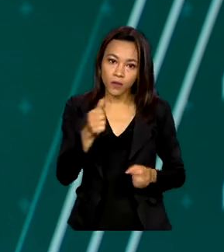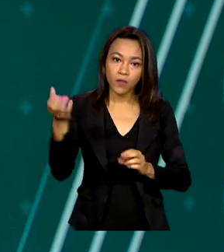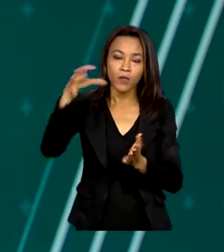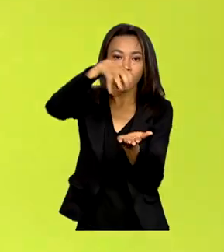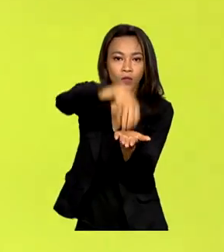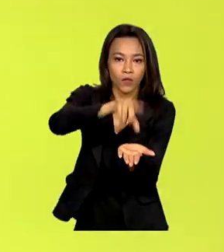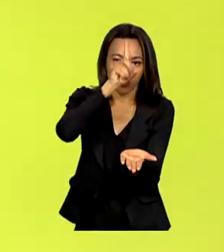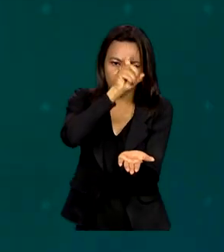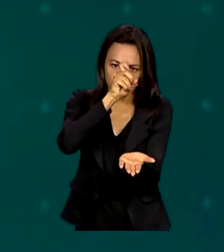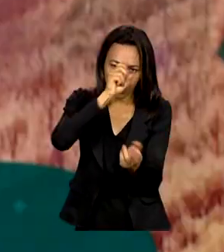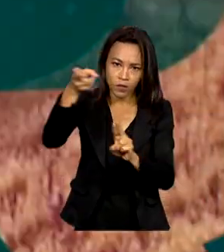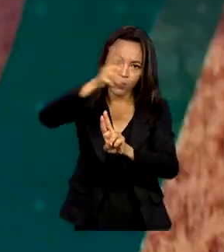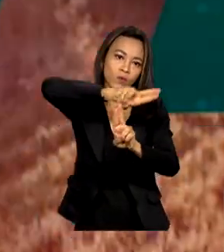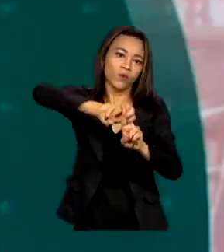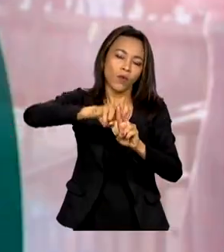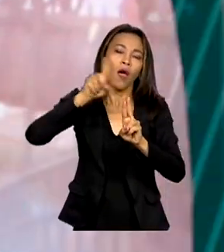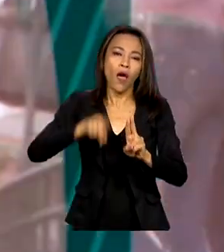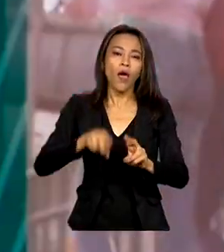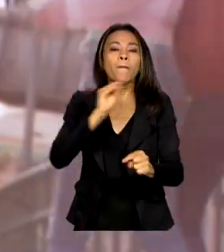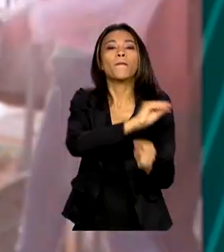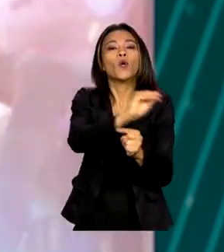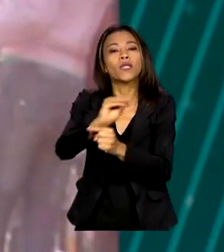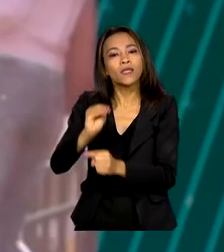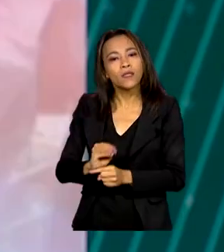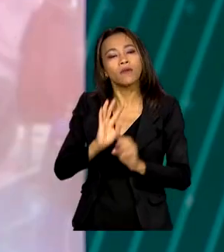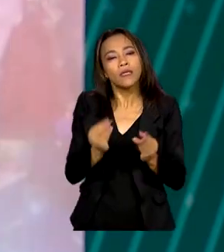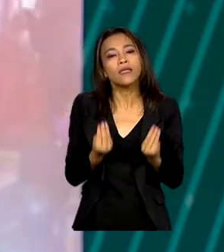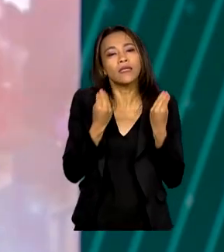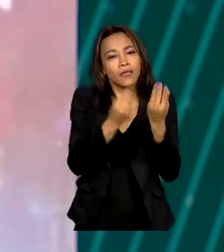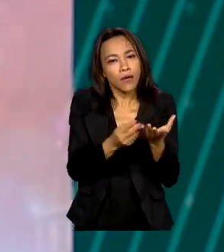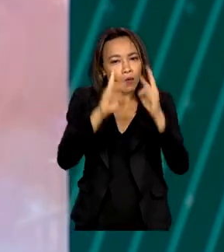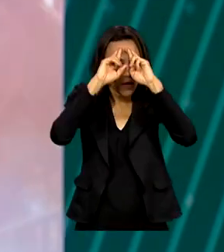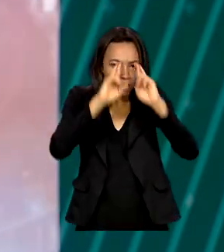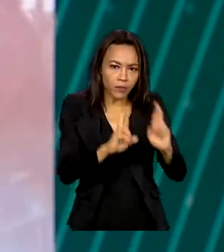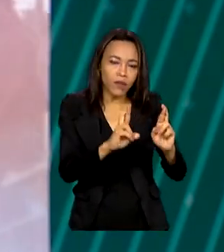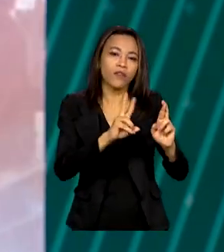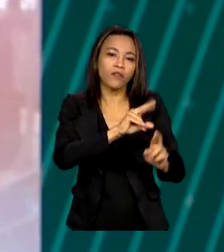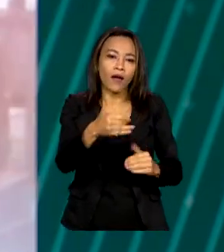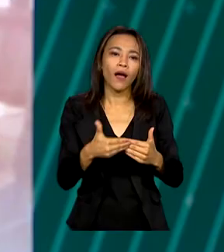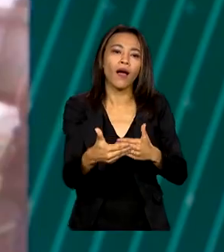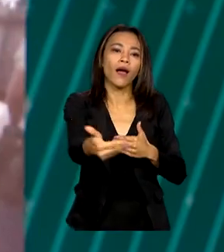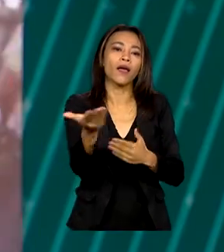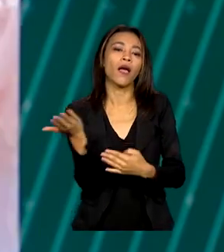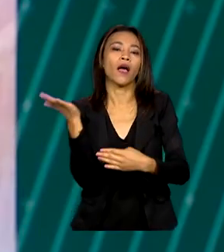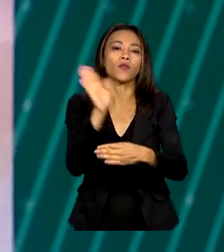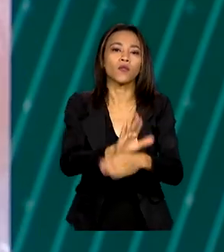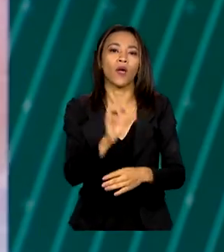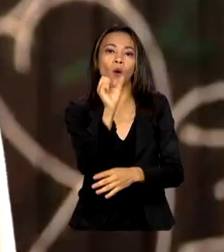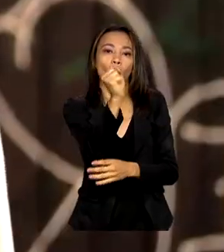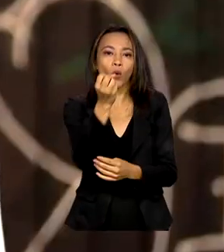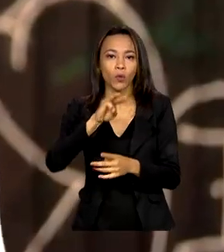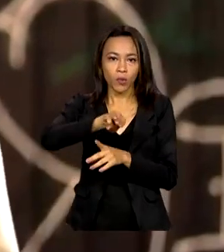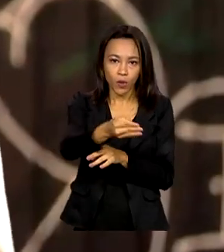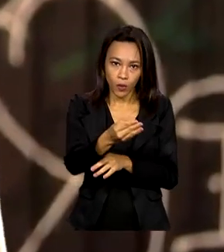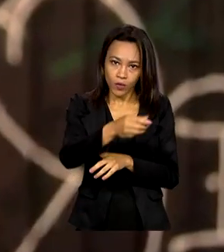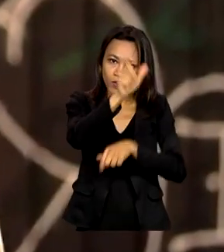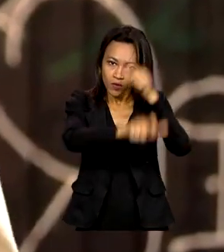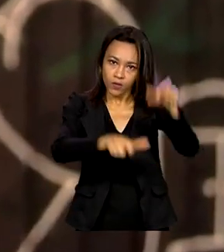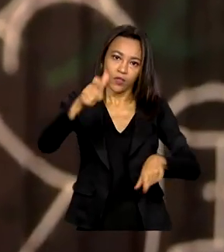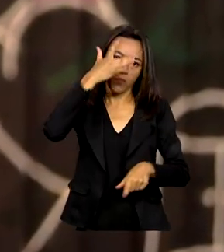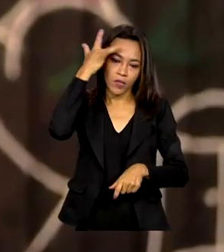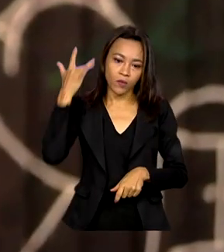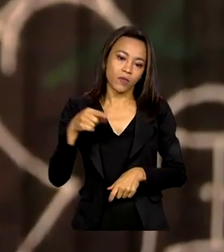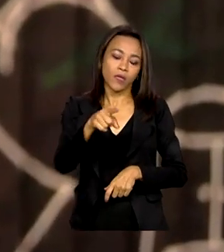Proteção e Promoção da Dignidade Menstrual, que deve beneficiar 8 milhões de pessoas no país. Quando não tem